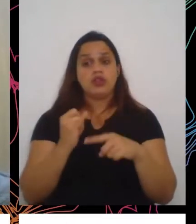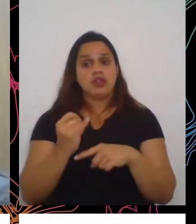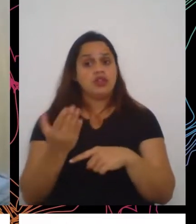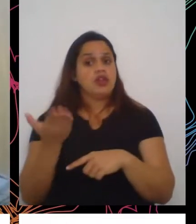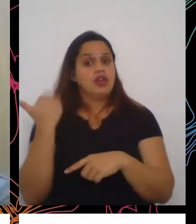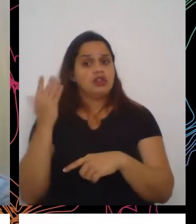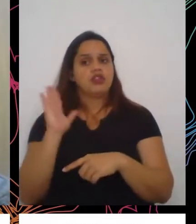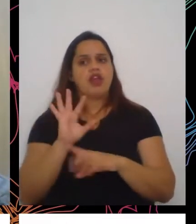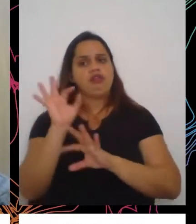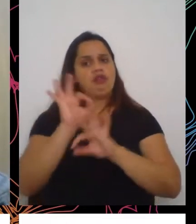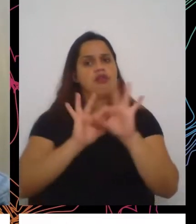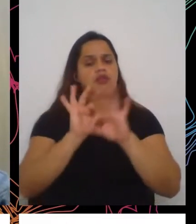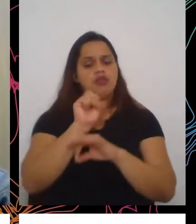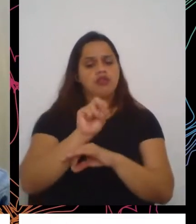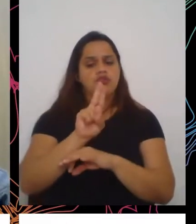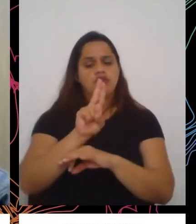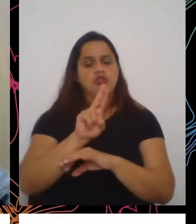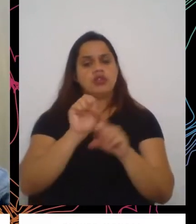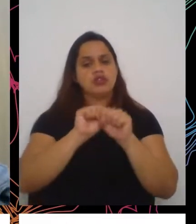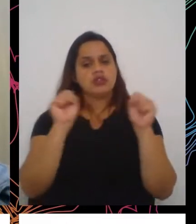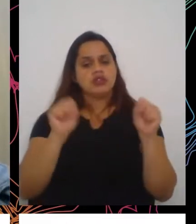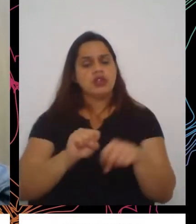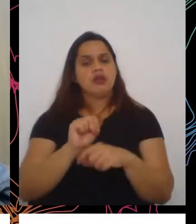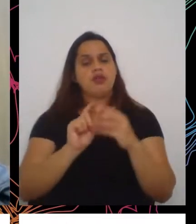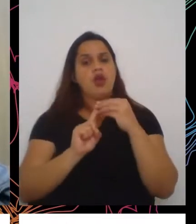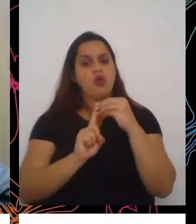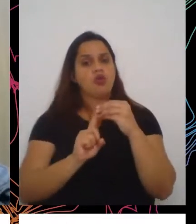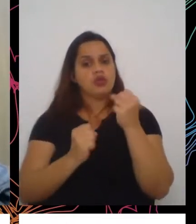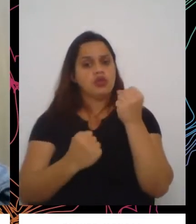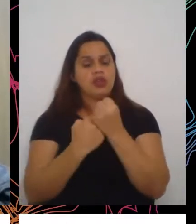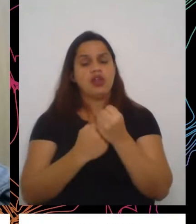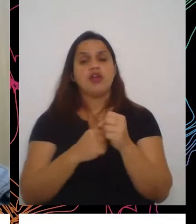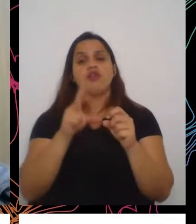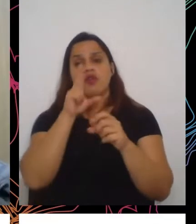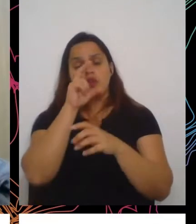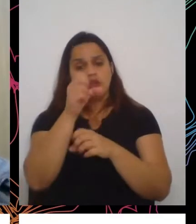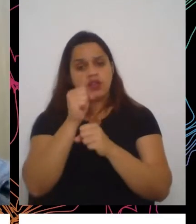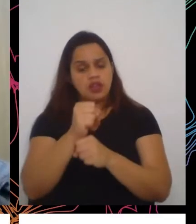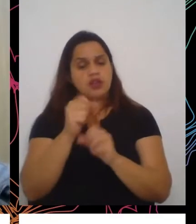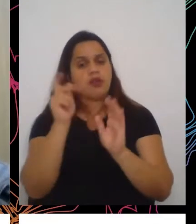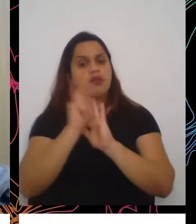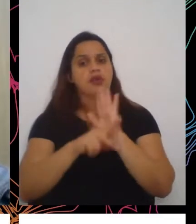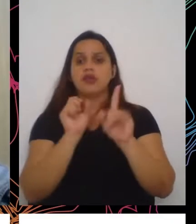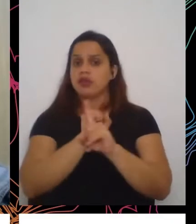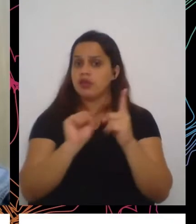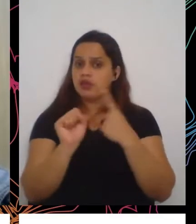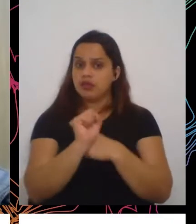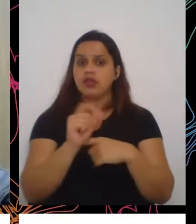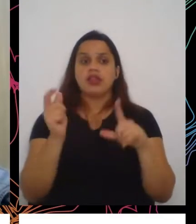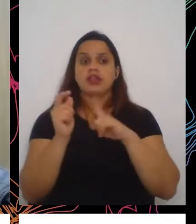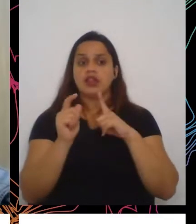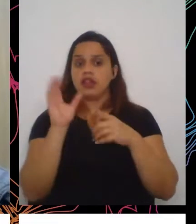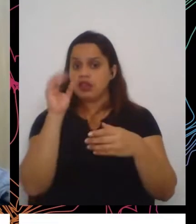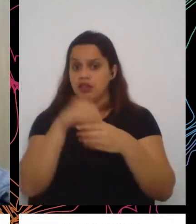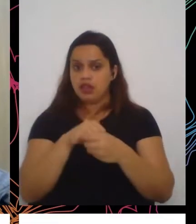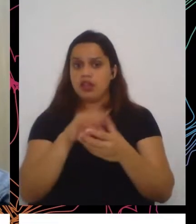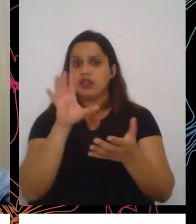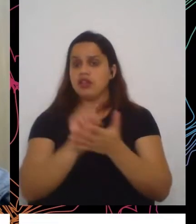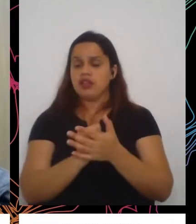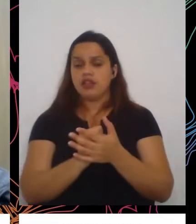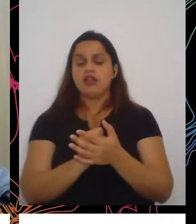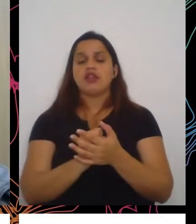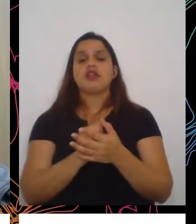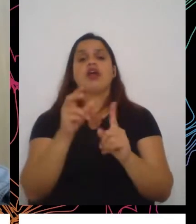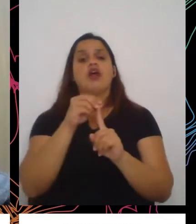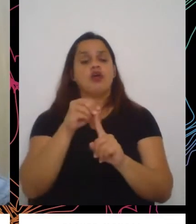o Sistema Único de Assistência, fortalecendo o Cadastro Único para Programas Sociais, e tendo neste Cadastro Único a porta de entrada